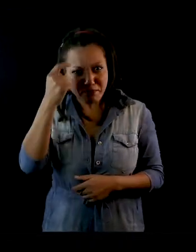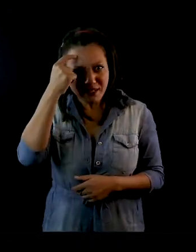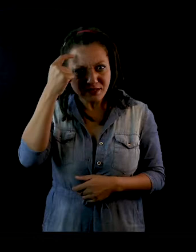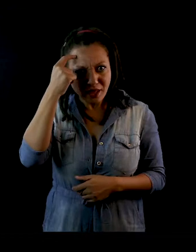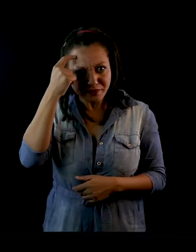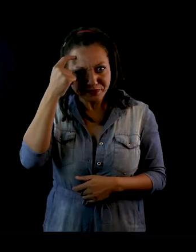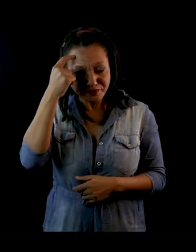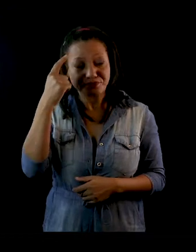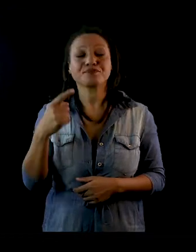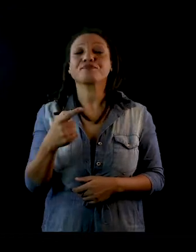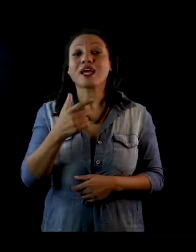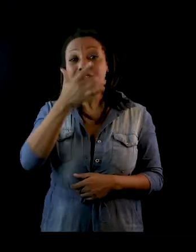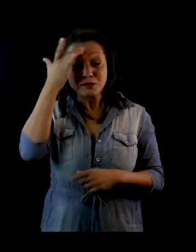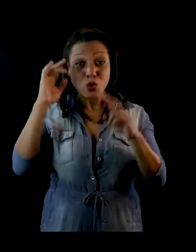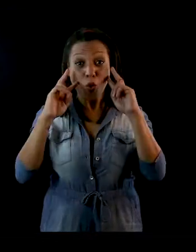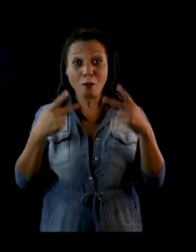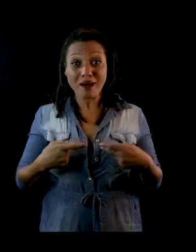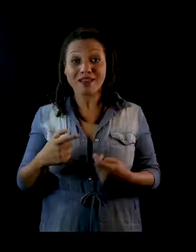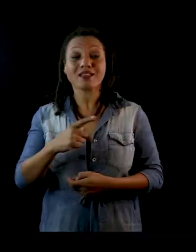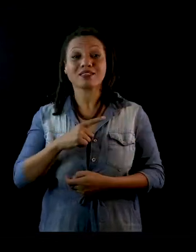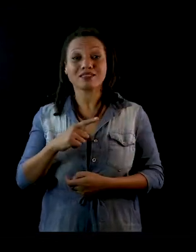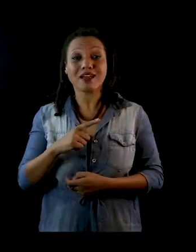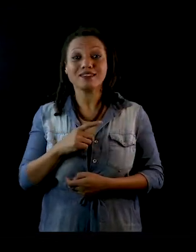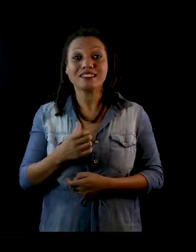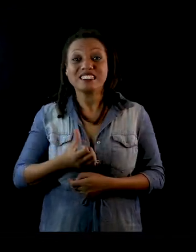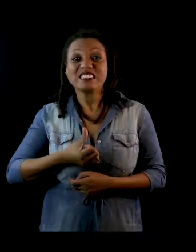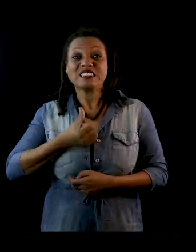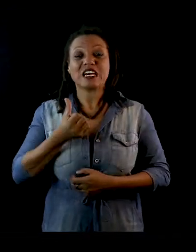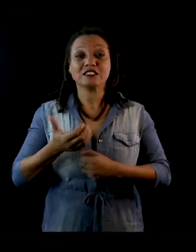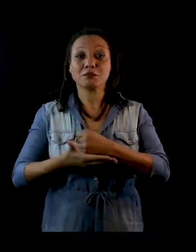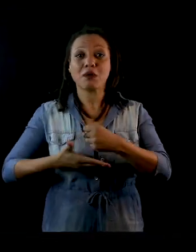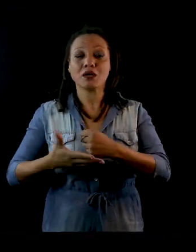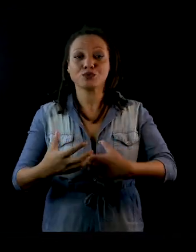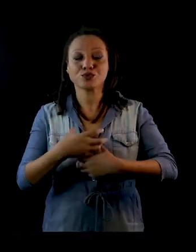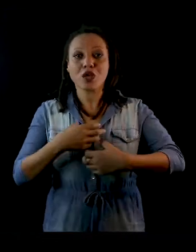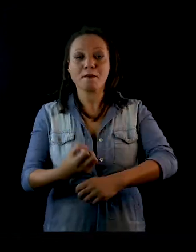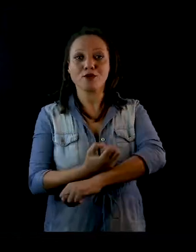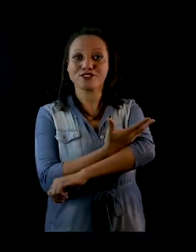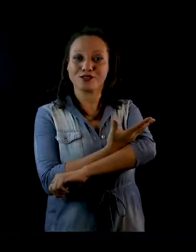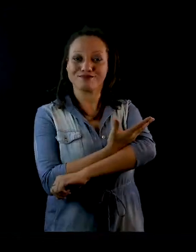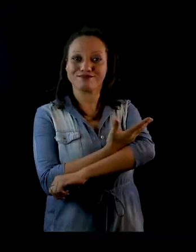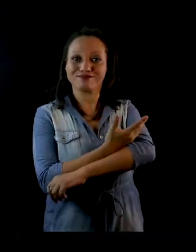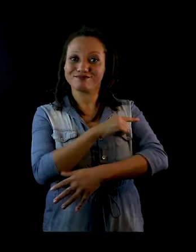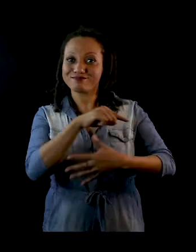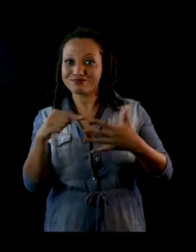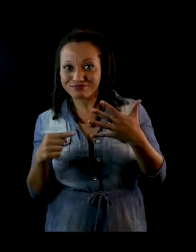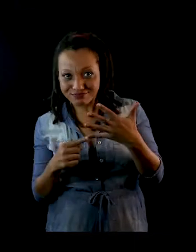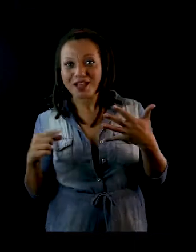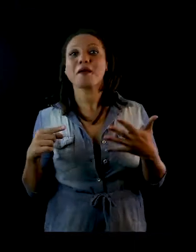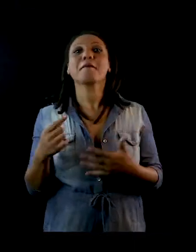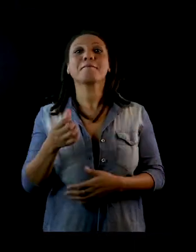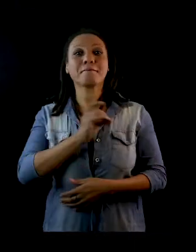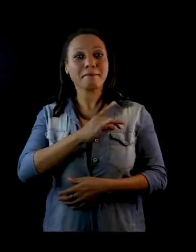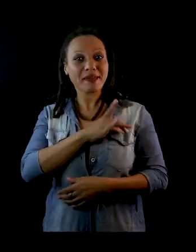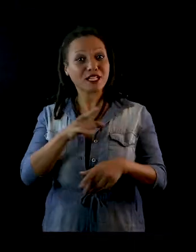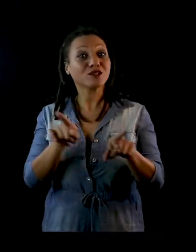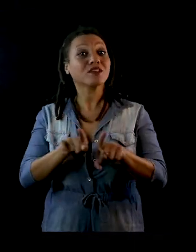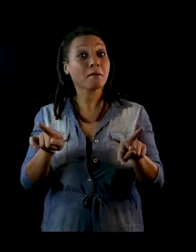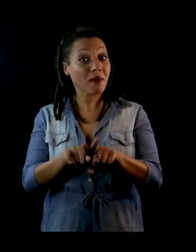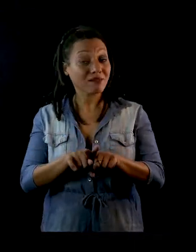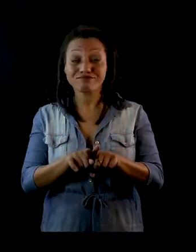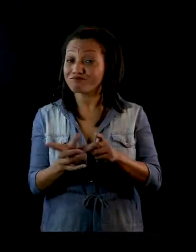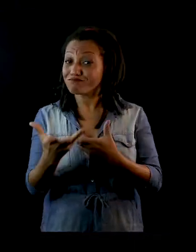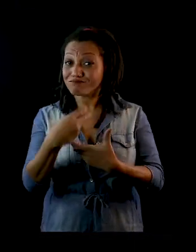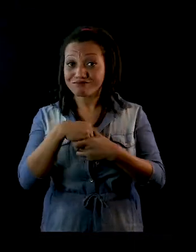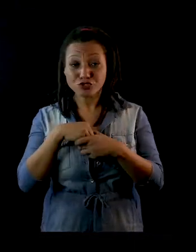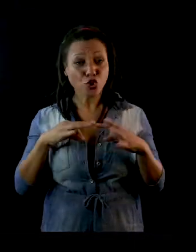o medo é uma das seis emoções básicas do ser humano. Então, todo mundo quer sentir medo. Todo mundo quer sentir medo